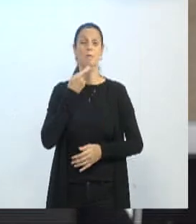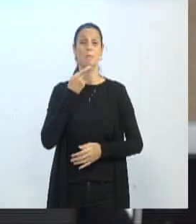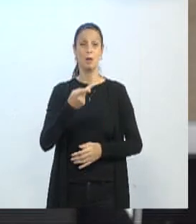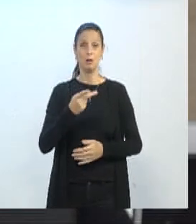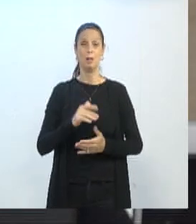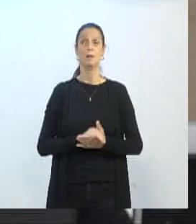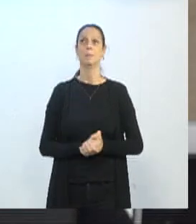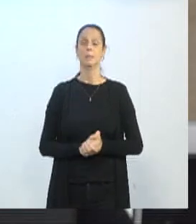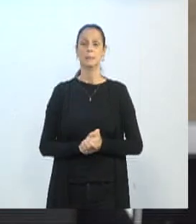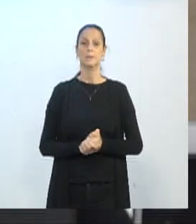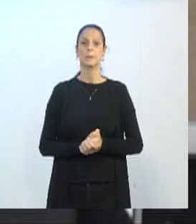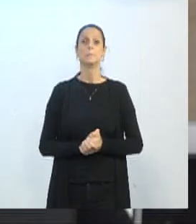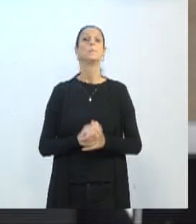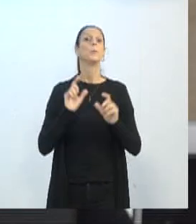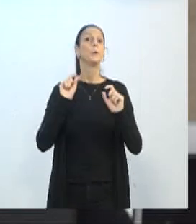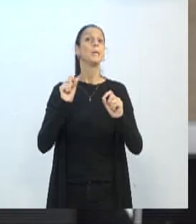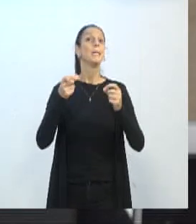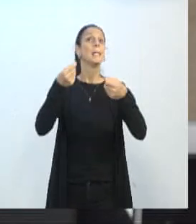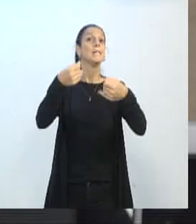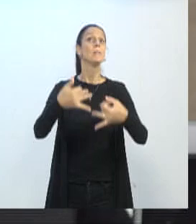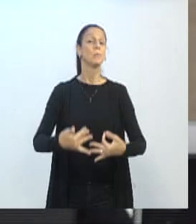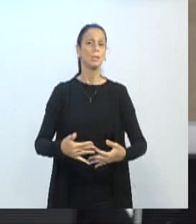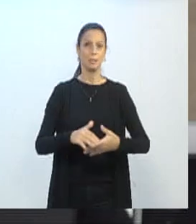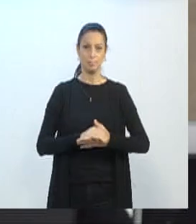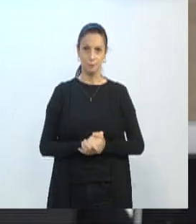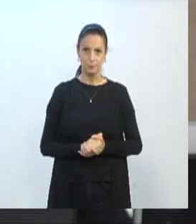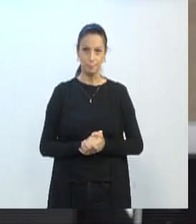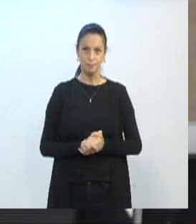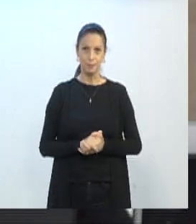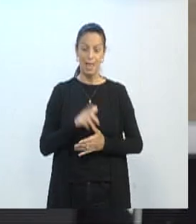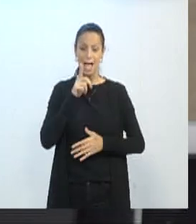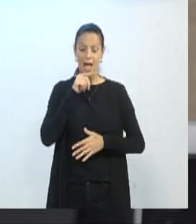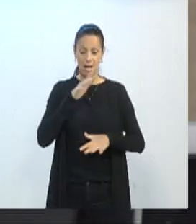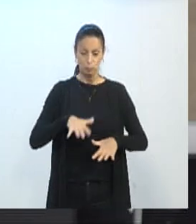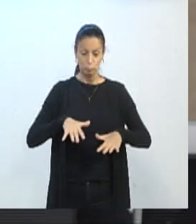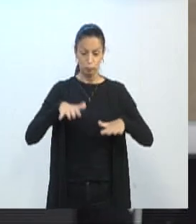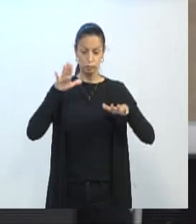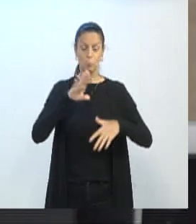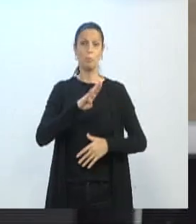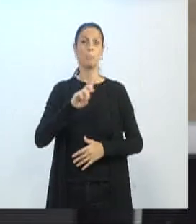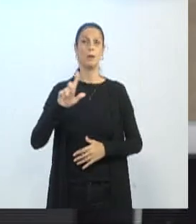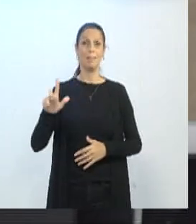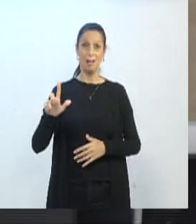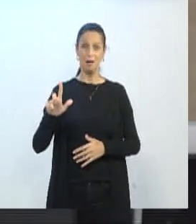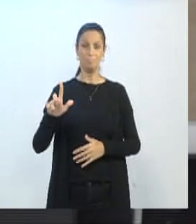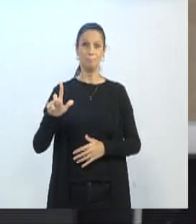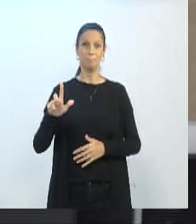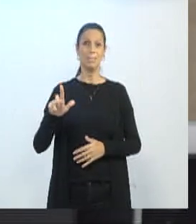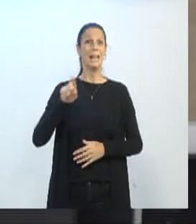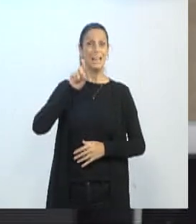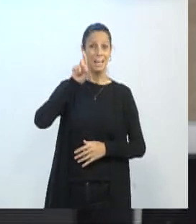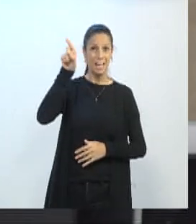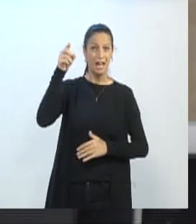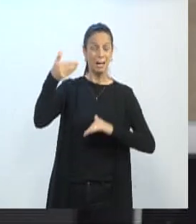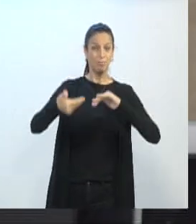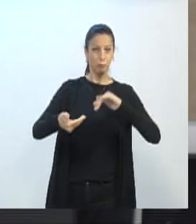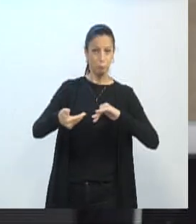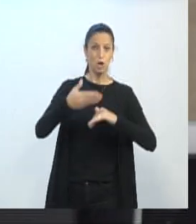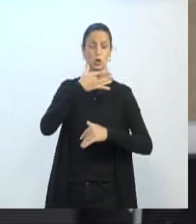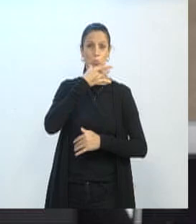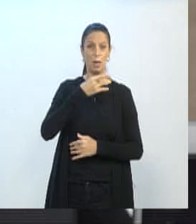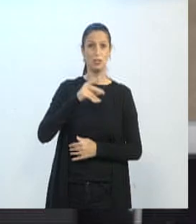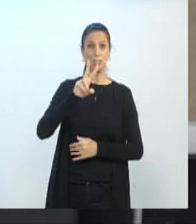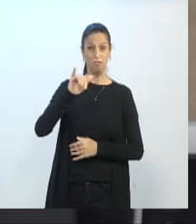vereador Campesato, que diz o seguinte, a água da enchente de Blumenau não chega na mesa do Congresso e nem do Presidente da República,